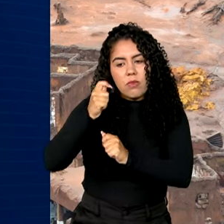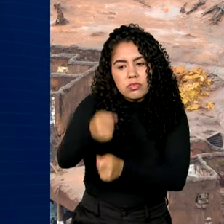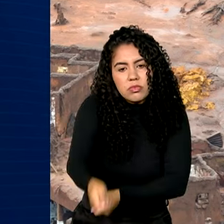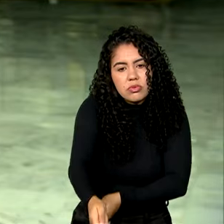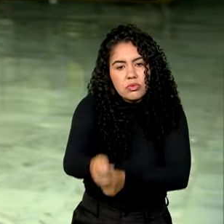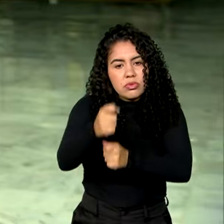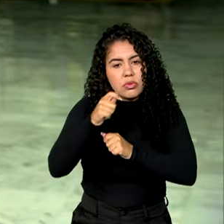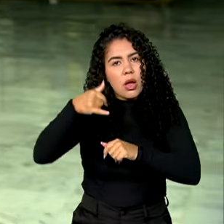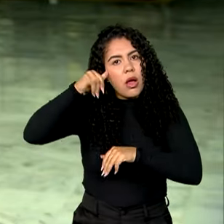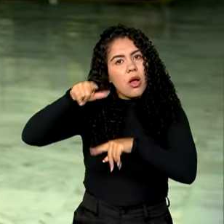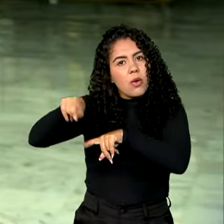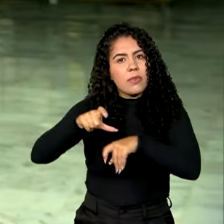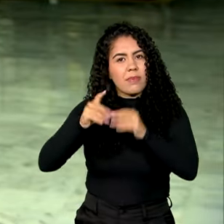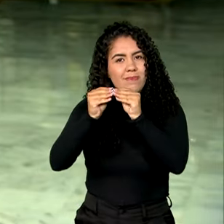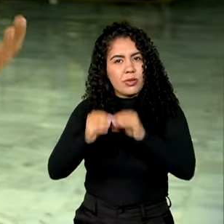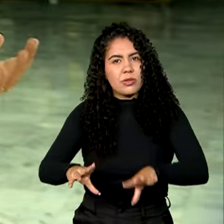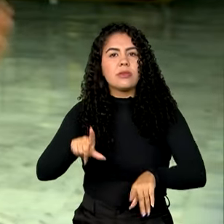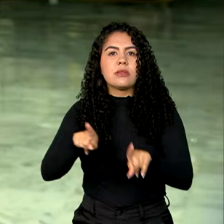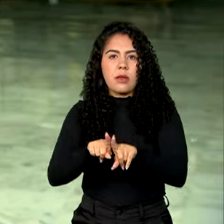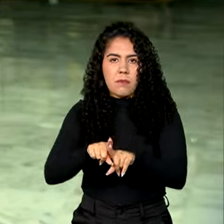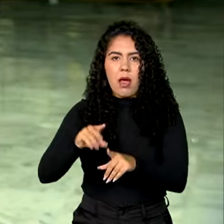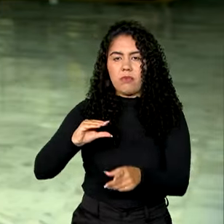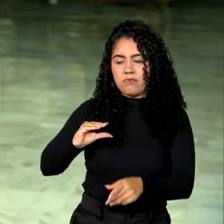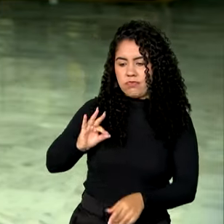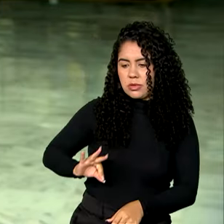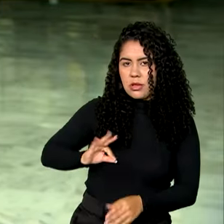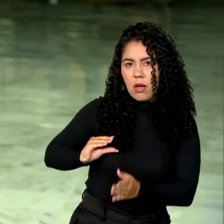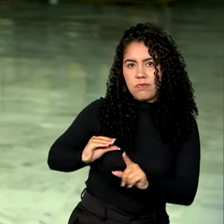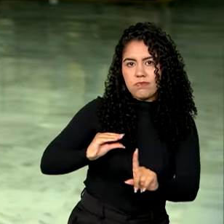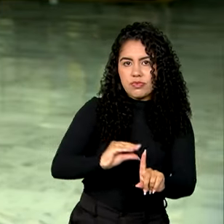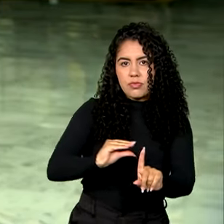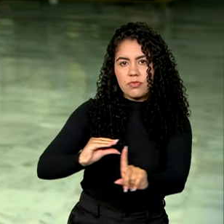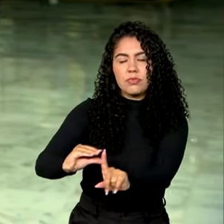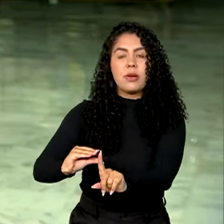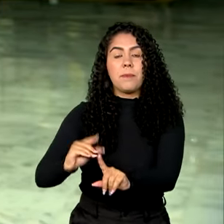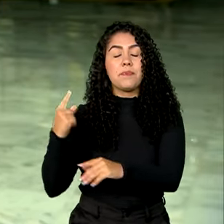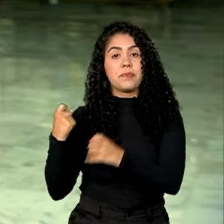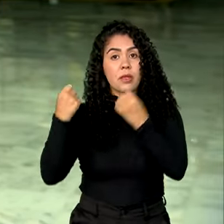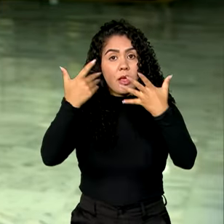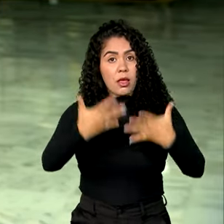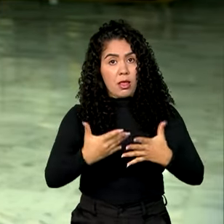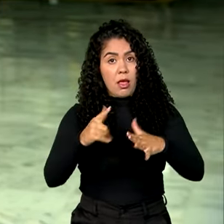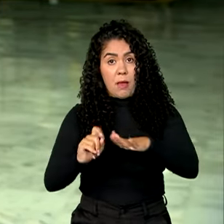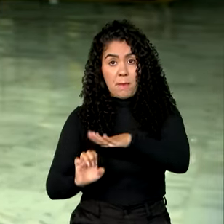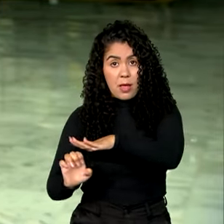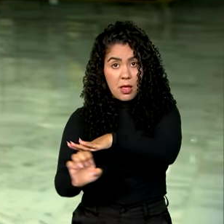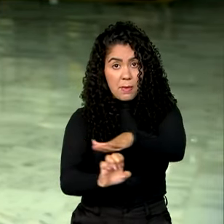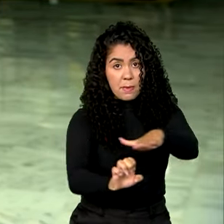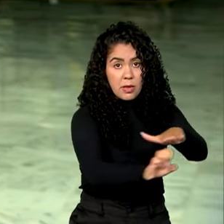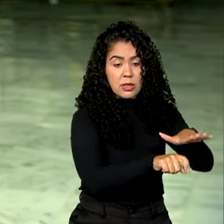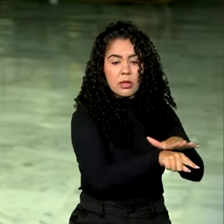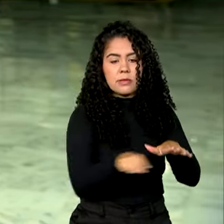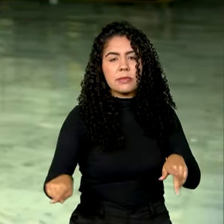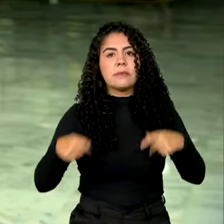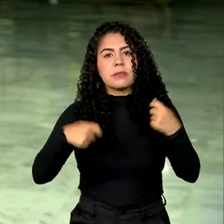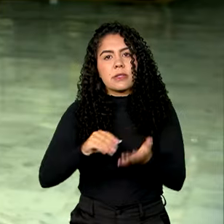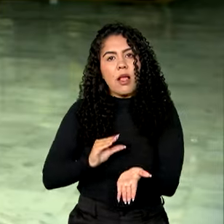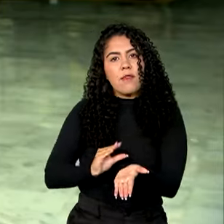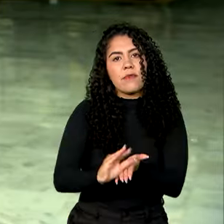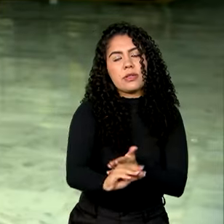atingidos. Além desse dinheiro, as mineradoras ainda terão de investir 32 bilhões de reais